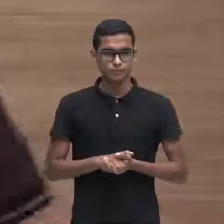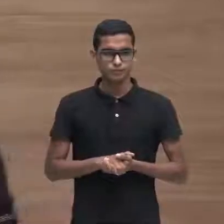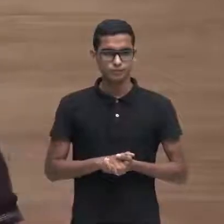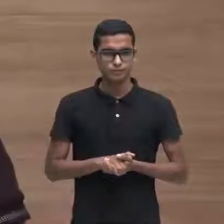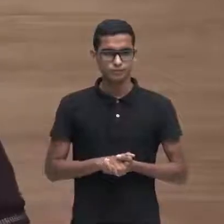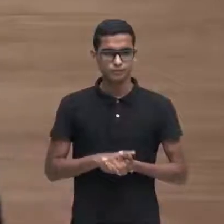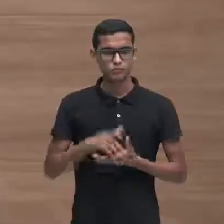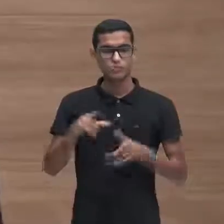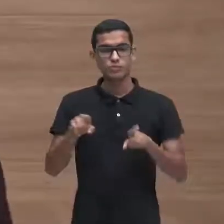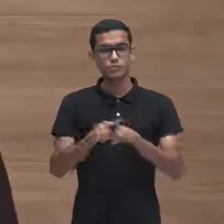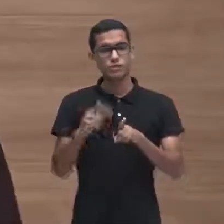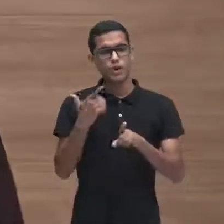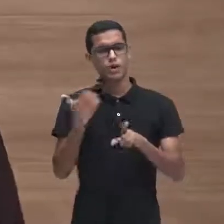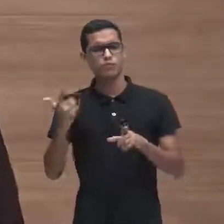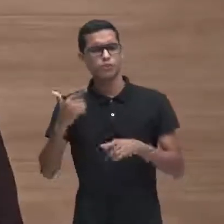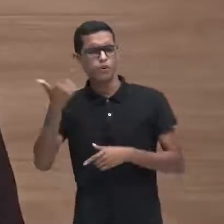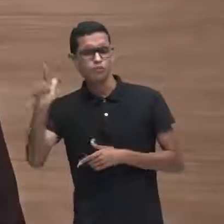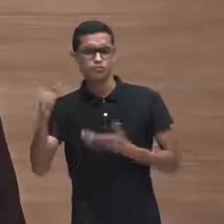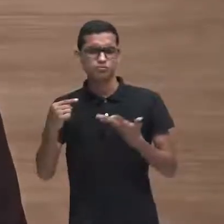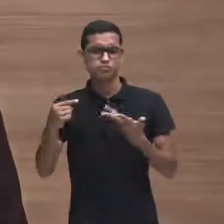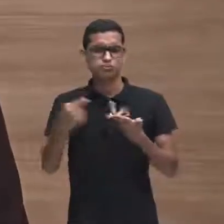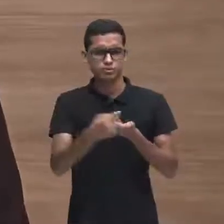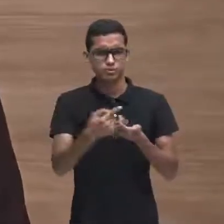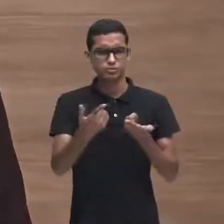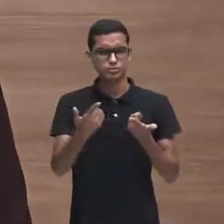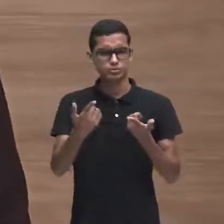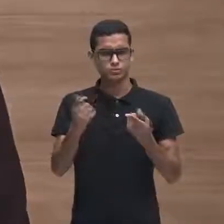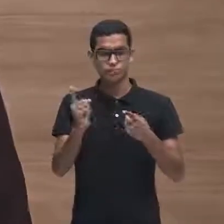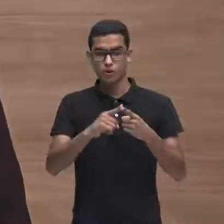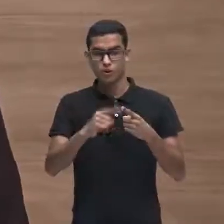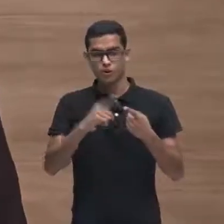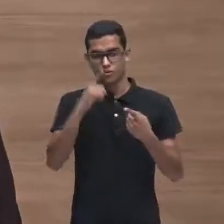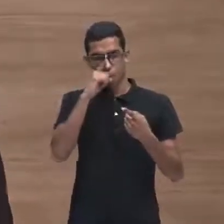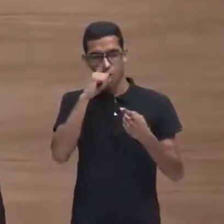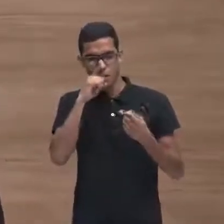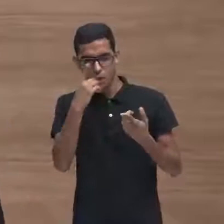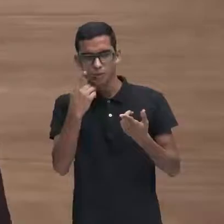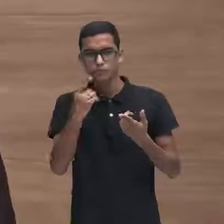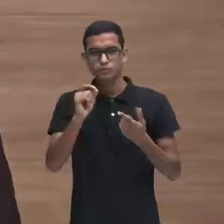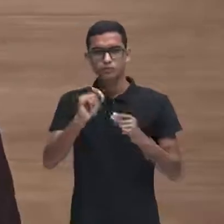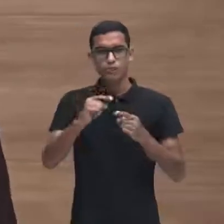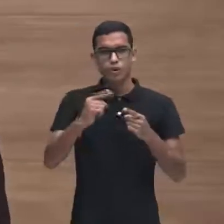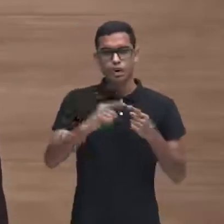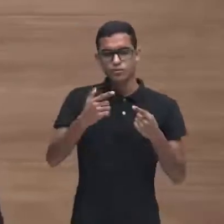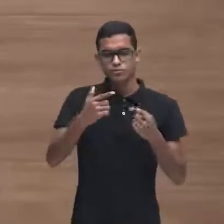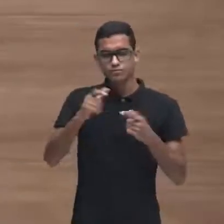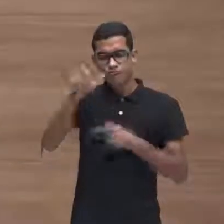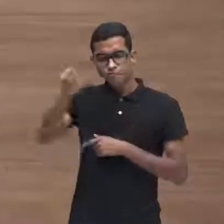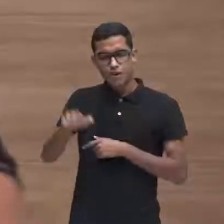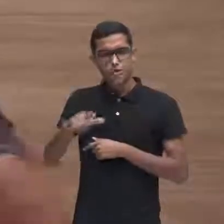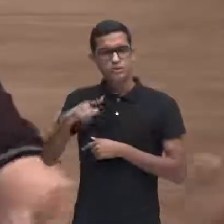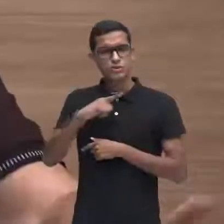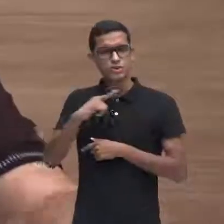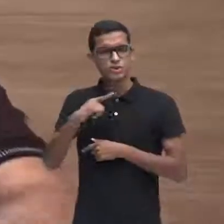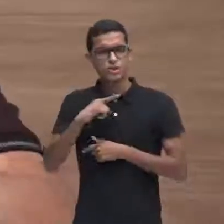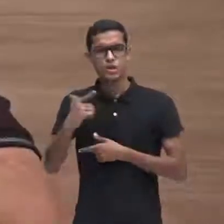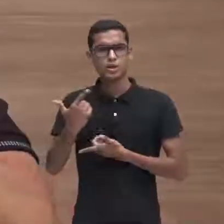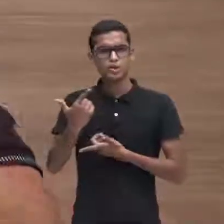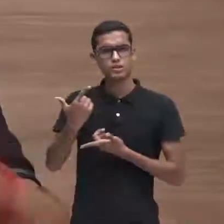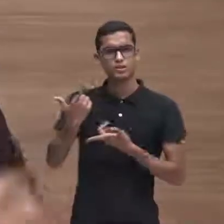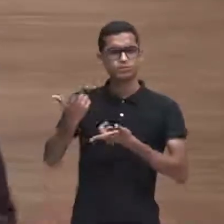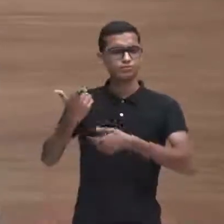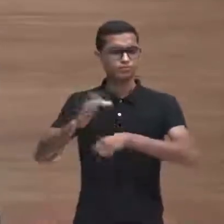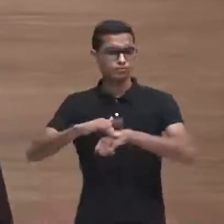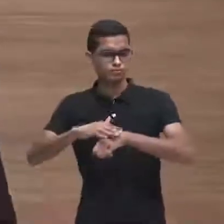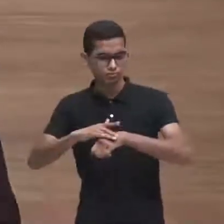N outros elementos estão presentes como fatores de risco. Um deles são pessoas que foram diagnosticadas com doenças crônicas,